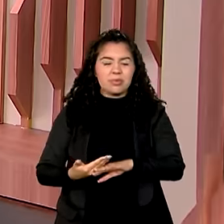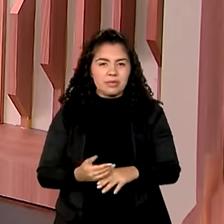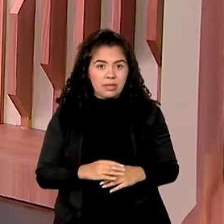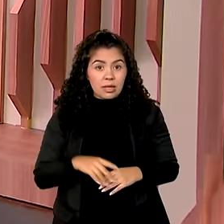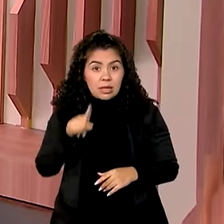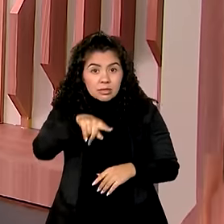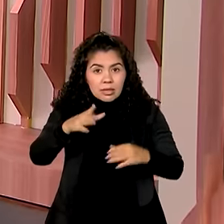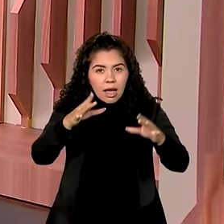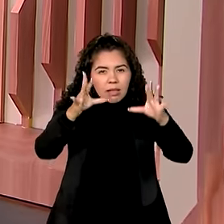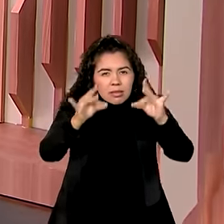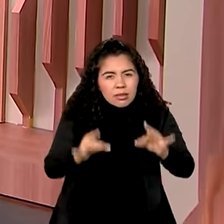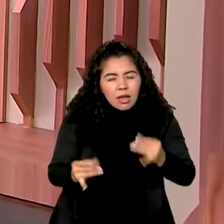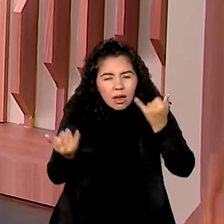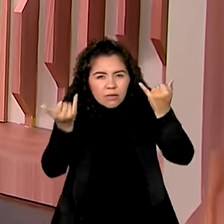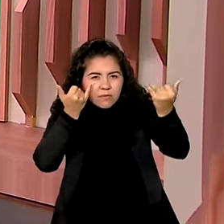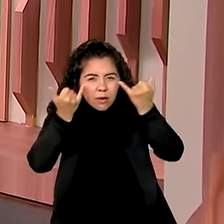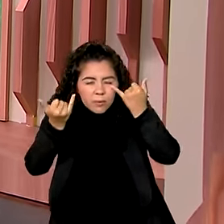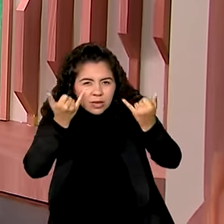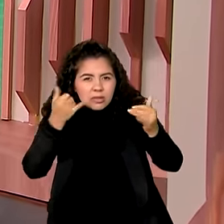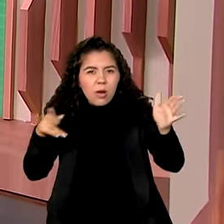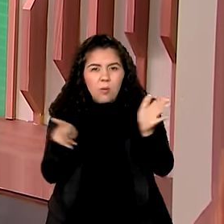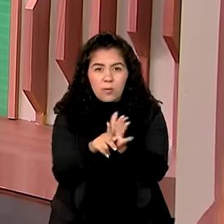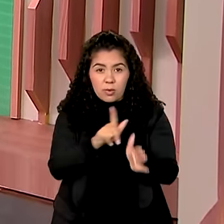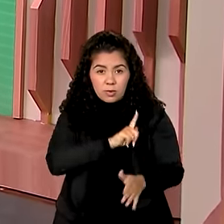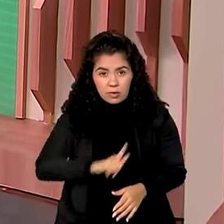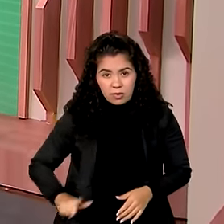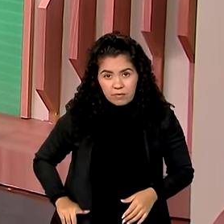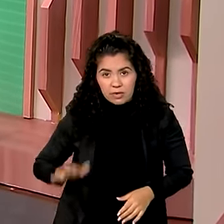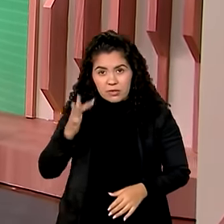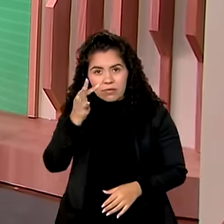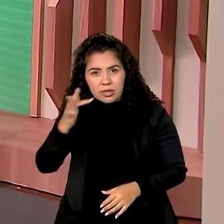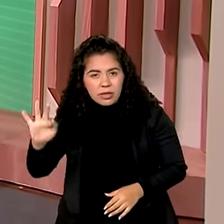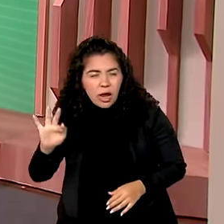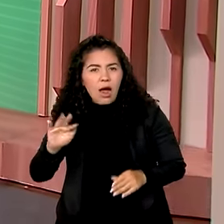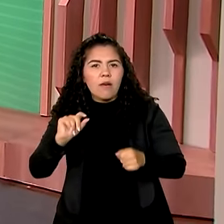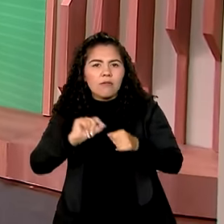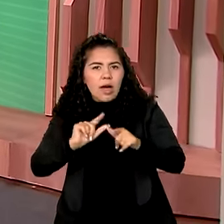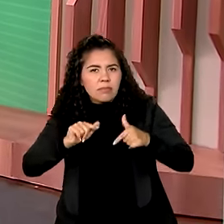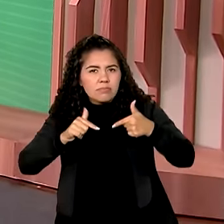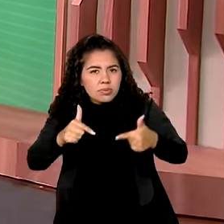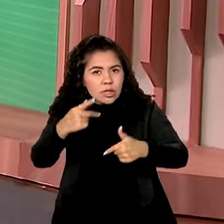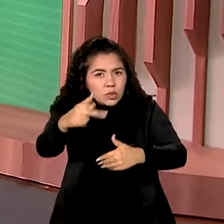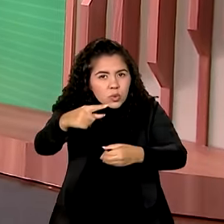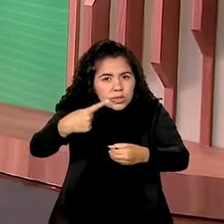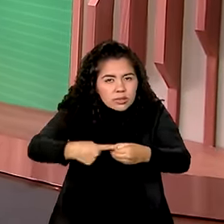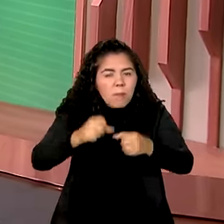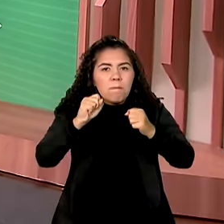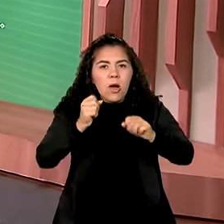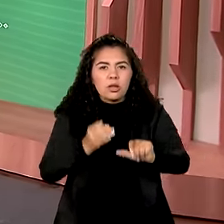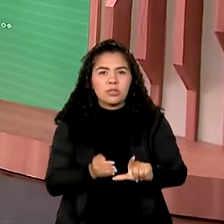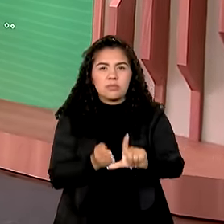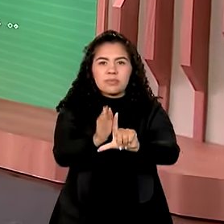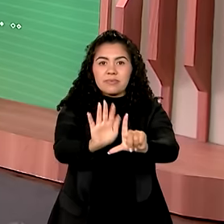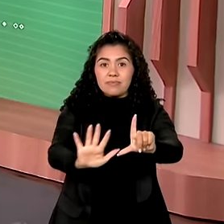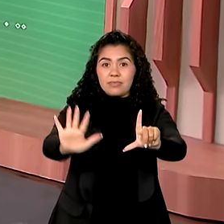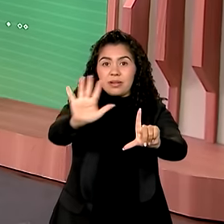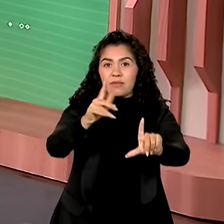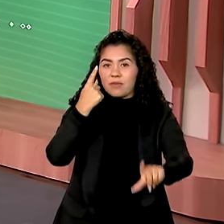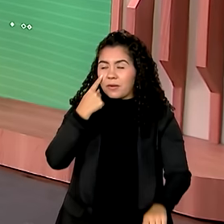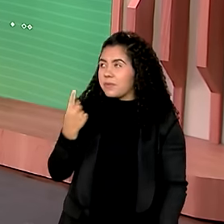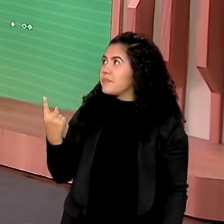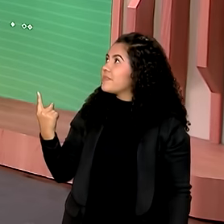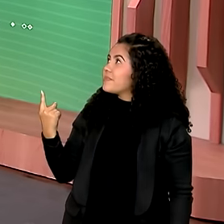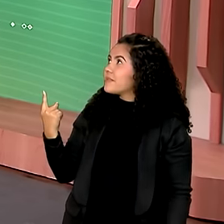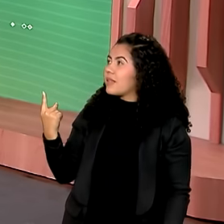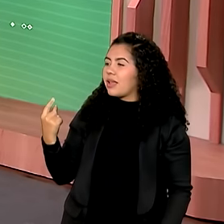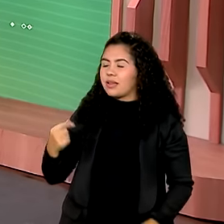Se você quiser saber mais o que o governo federal está fazendo na sua cidade, no seu estado, basta acessar gov.br barra